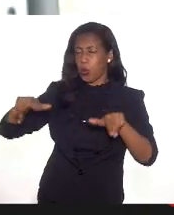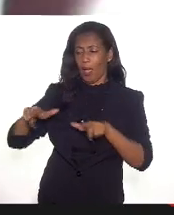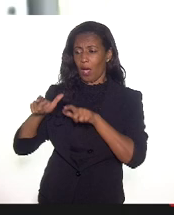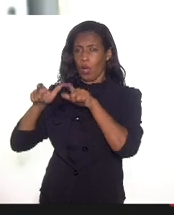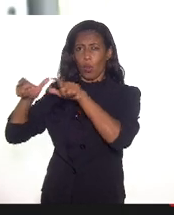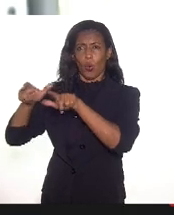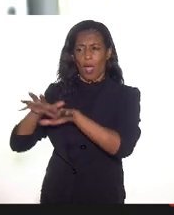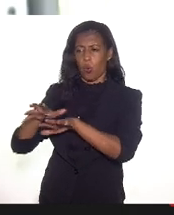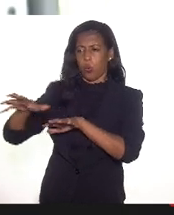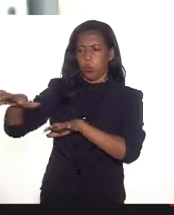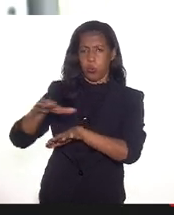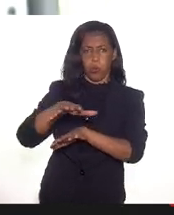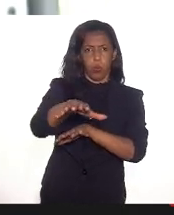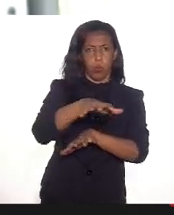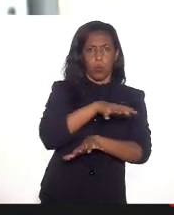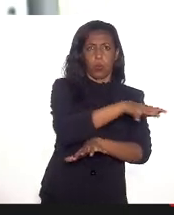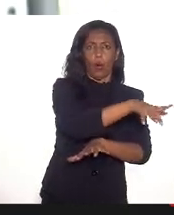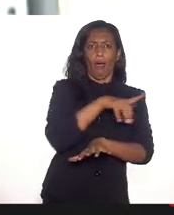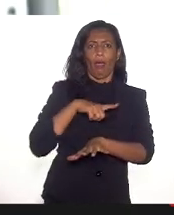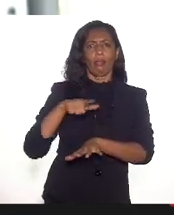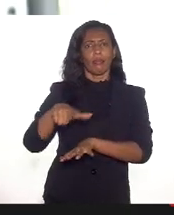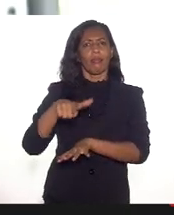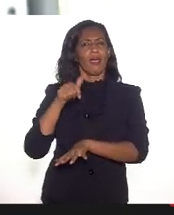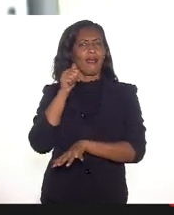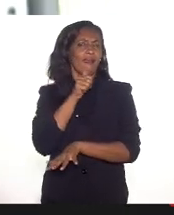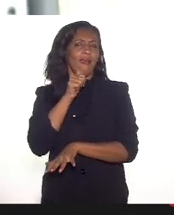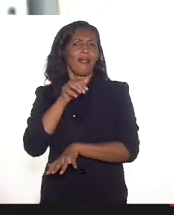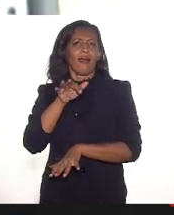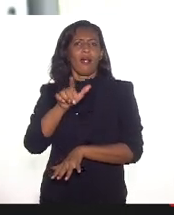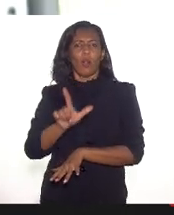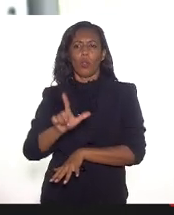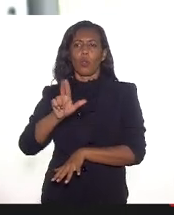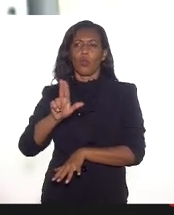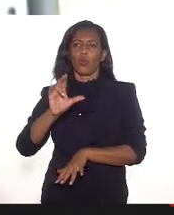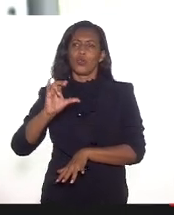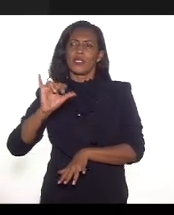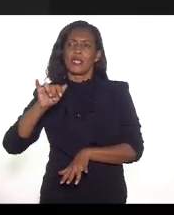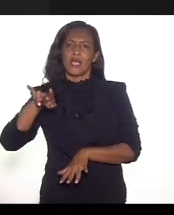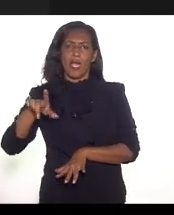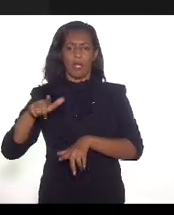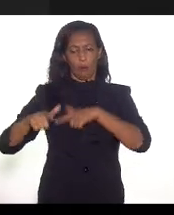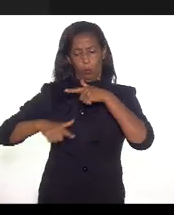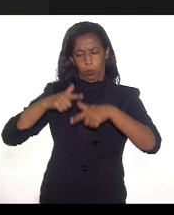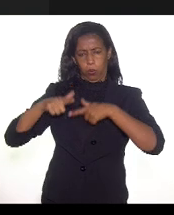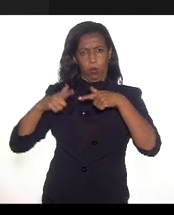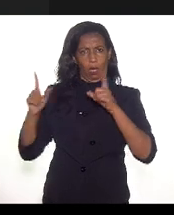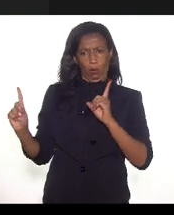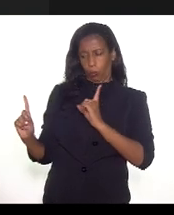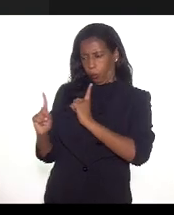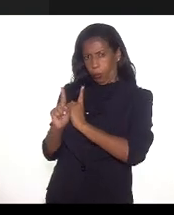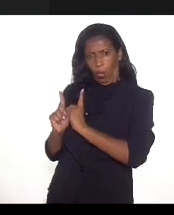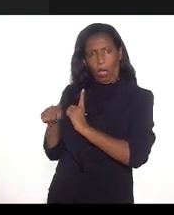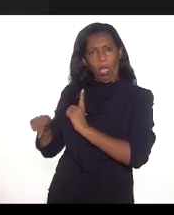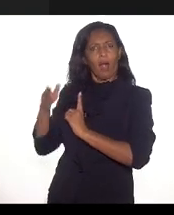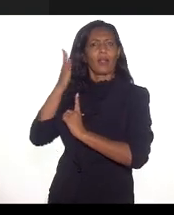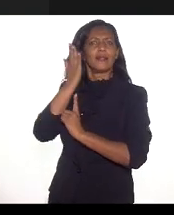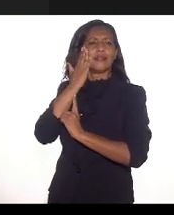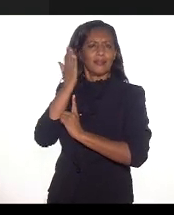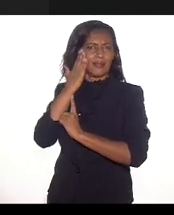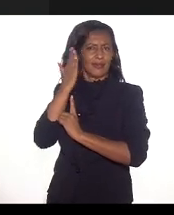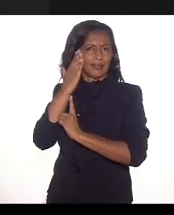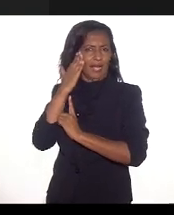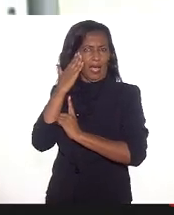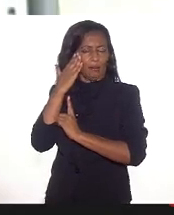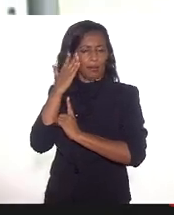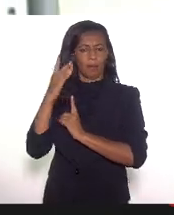Então, aqui está a Luciene, que acompanha todo esse trabalho muito de perto, e ela sabe disso. Recentemente,